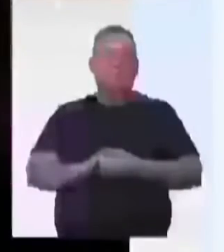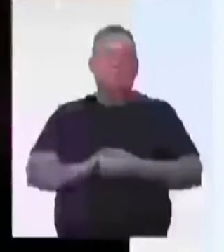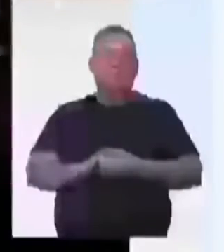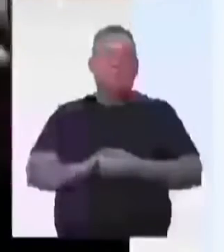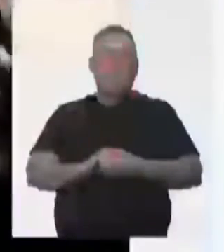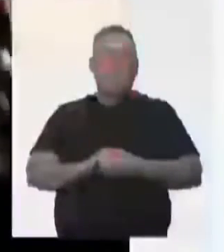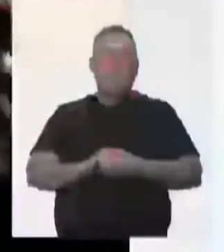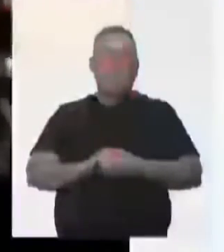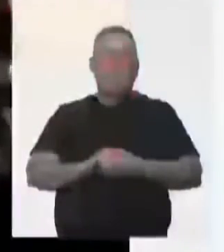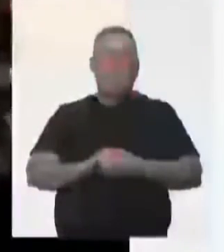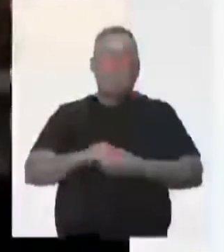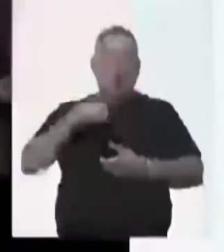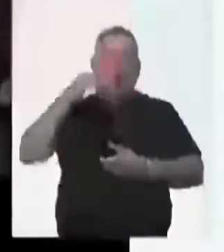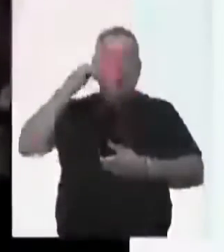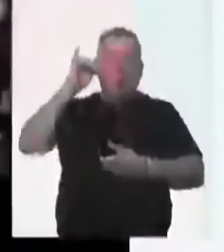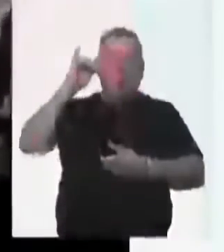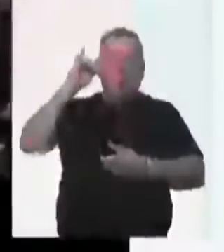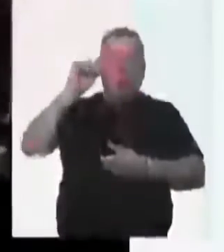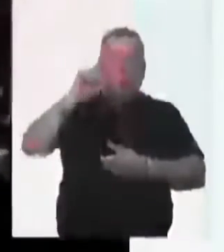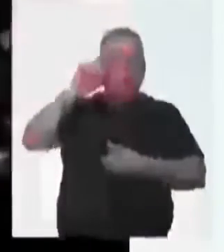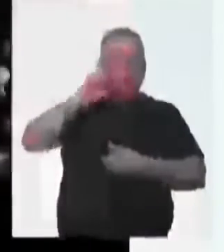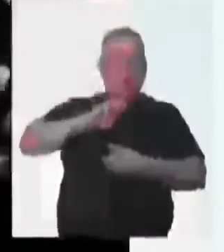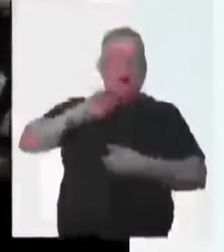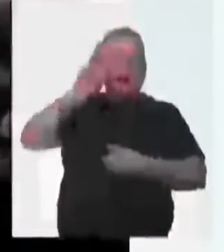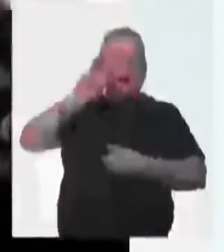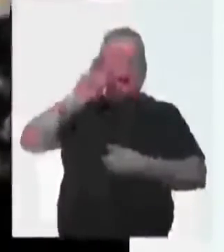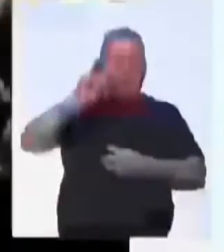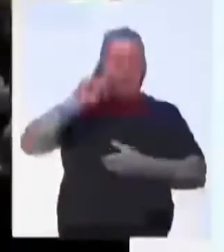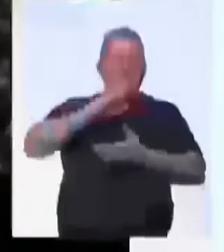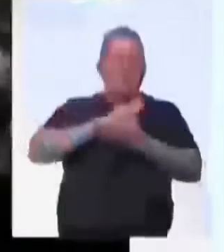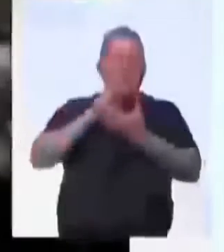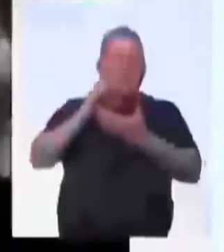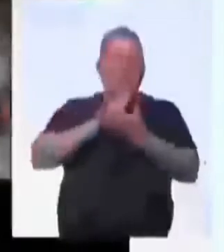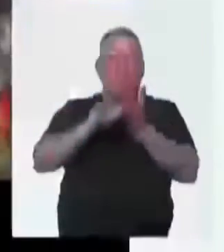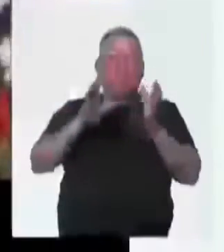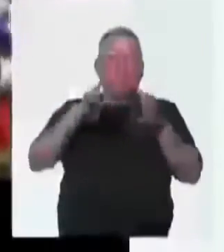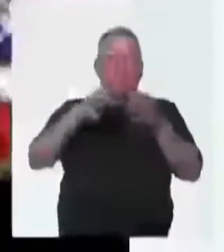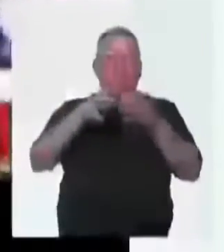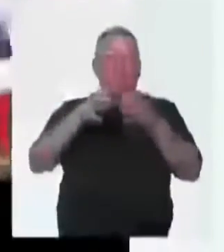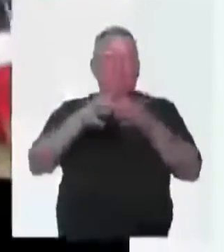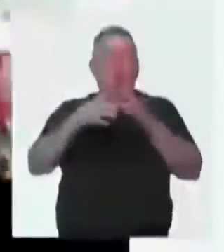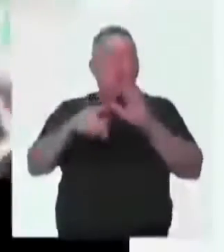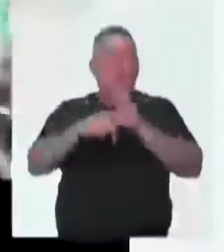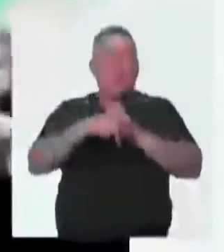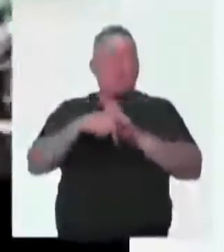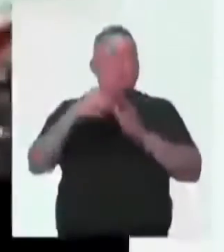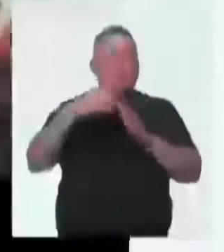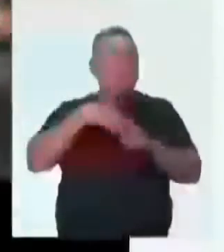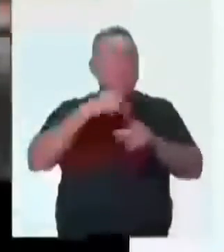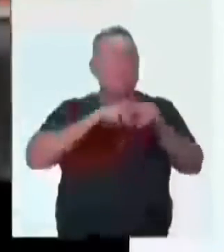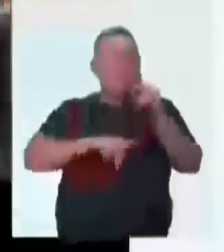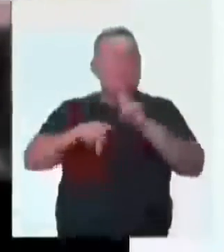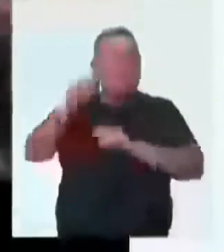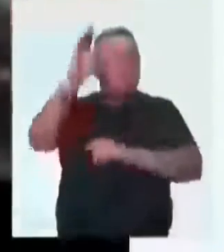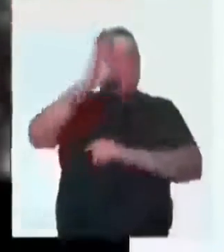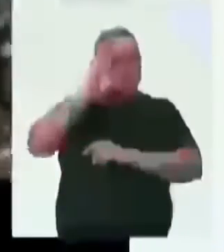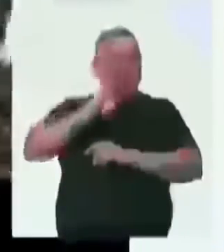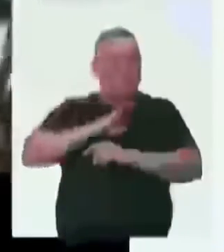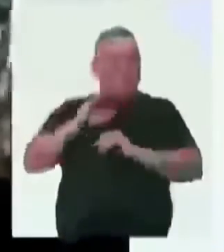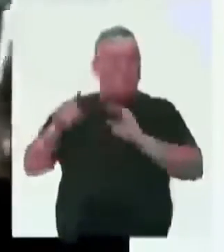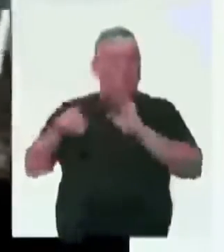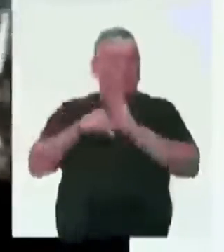O Bumba-Meoboi do Maranhão entrou no ano passado para o conjunto de manifestações brasileiras que fazem parte do